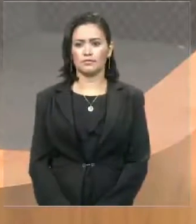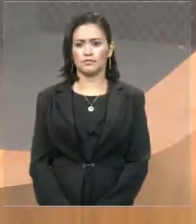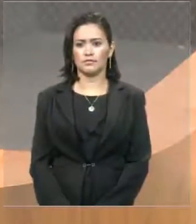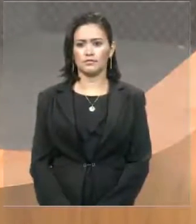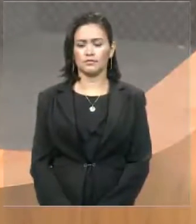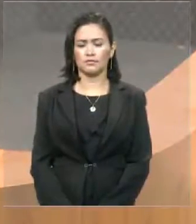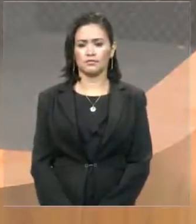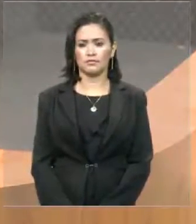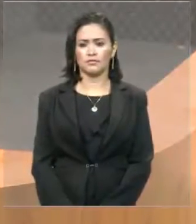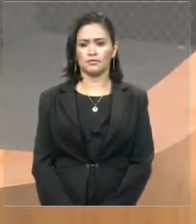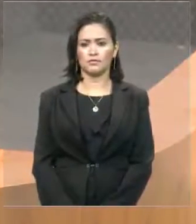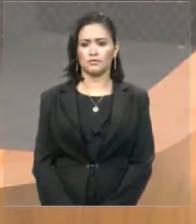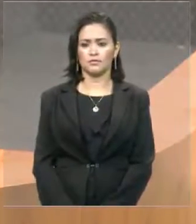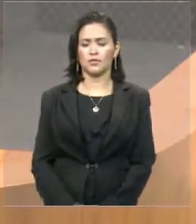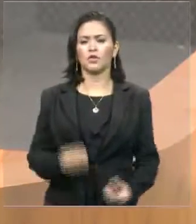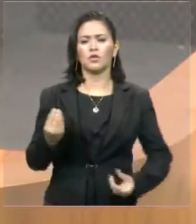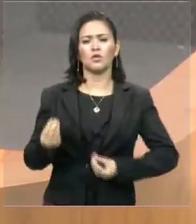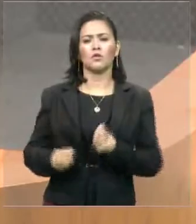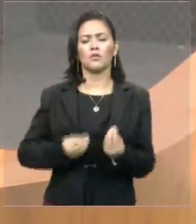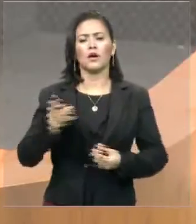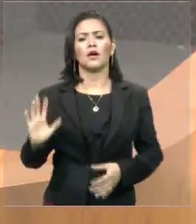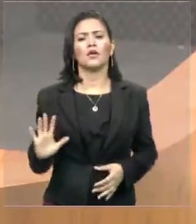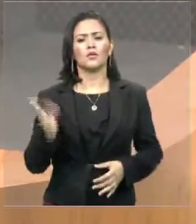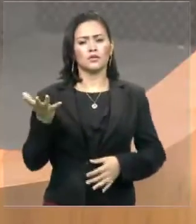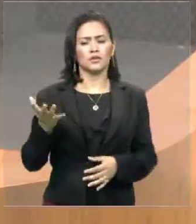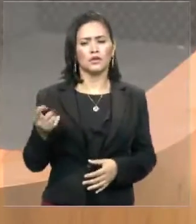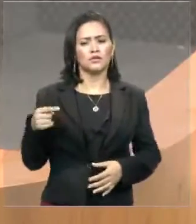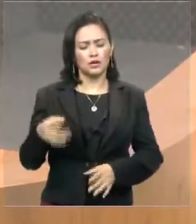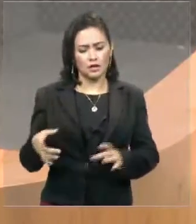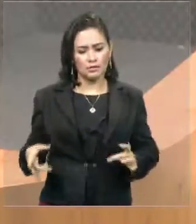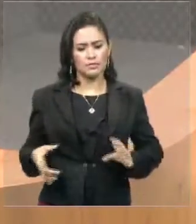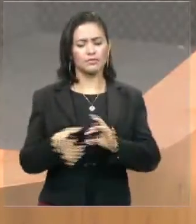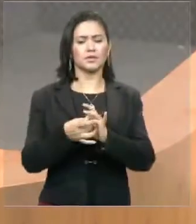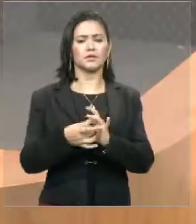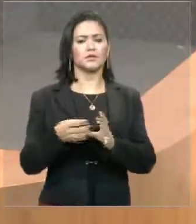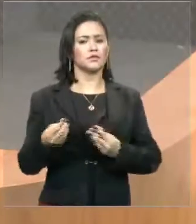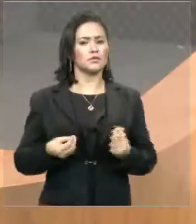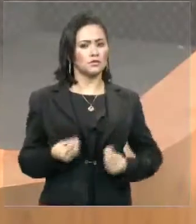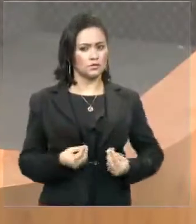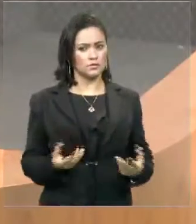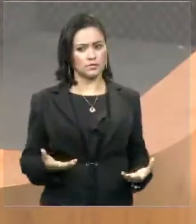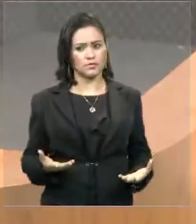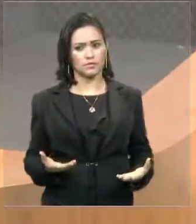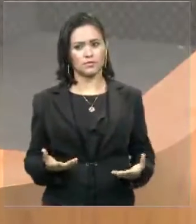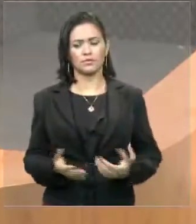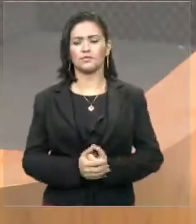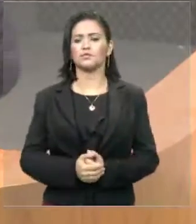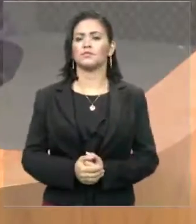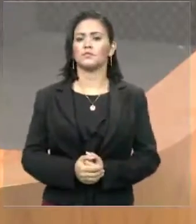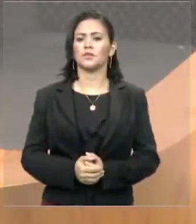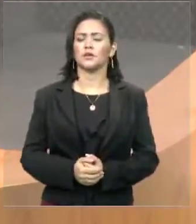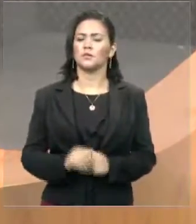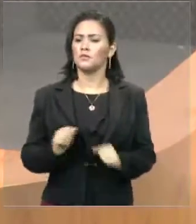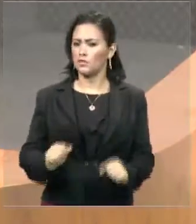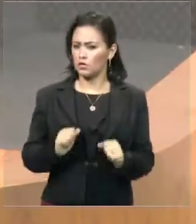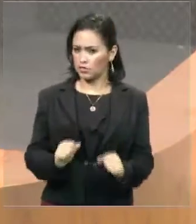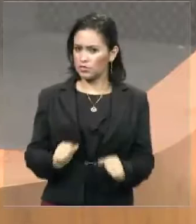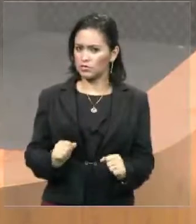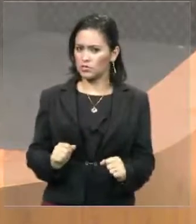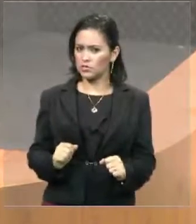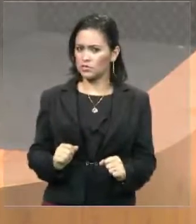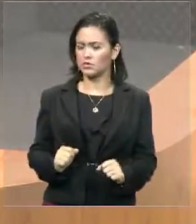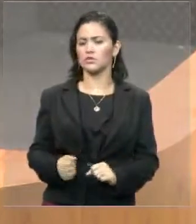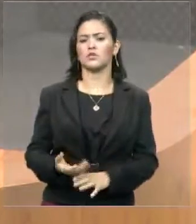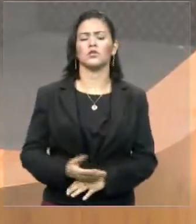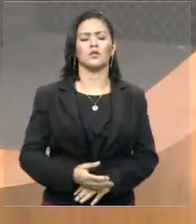Como é que essa parceria institucionalmente, legalmente, como é que ela existe? Pode o governo do estado, com o dinheiro do governo do